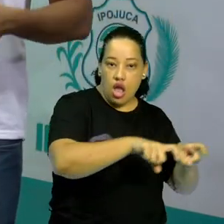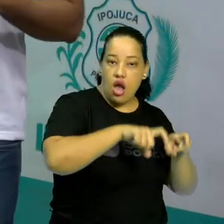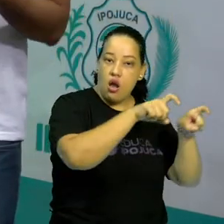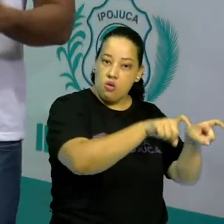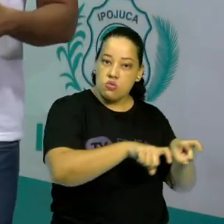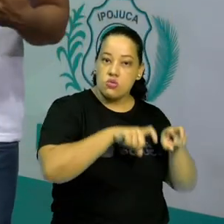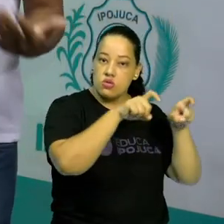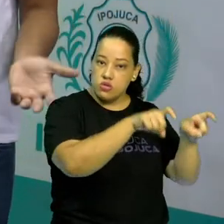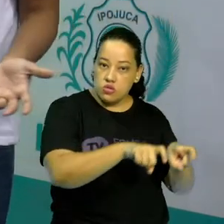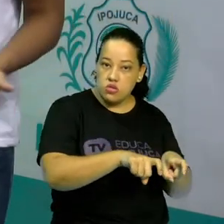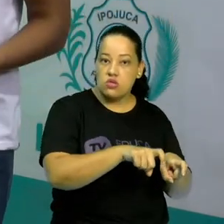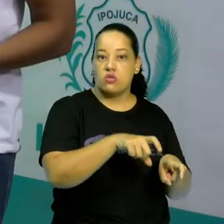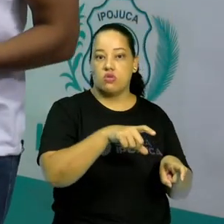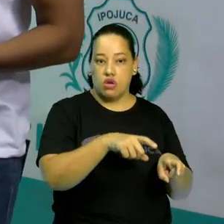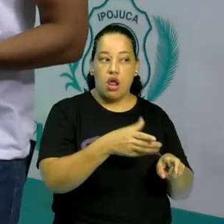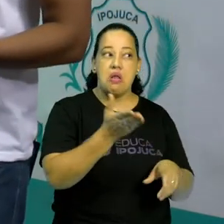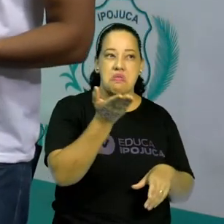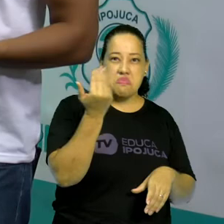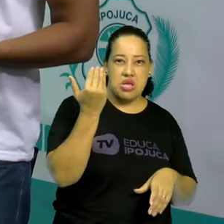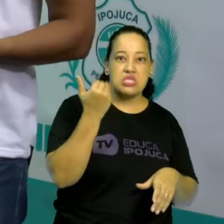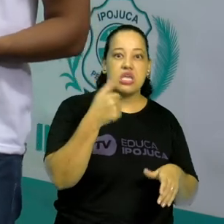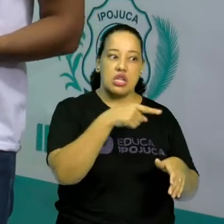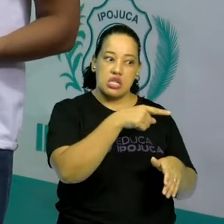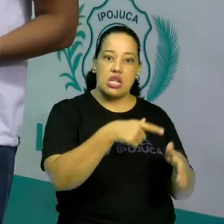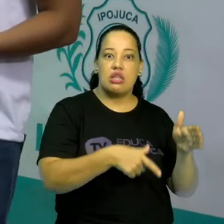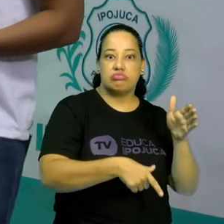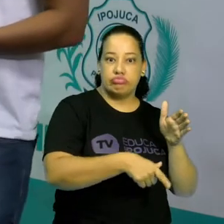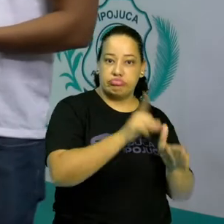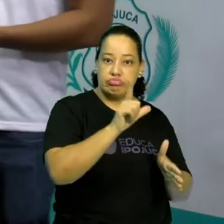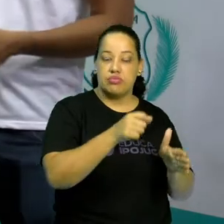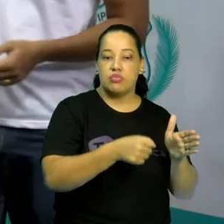primeiramente do que aqui, por exemplo, no Brasil.